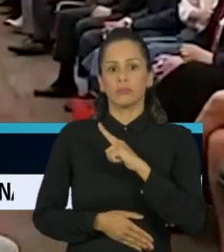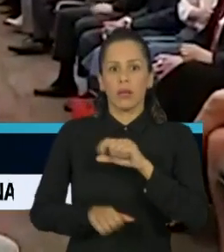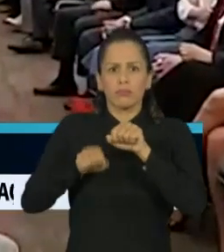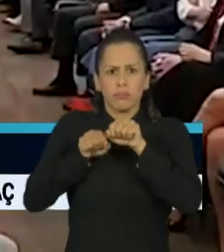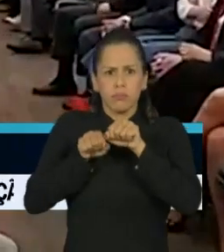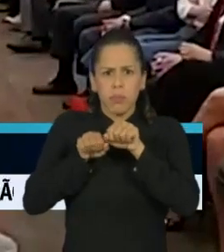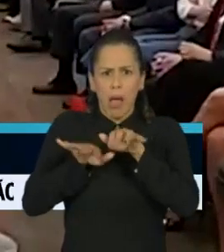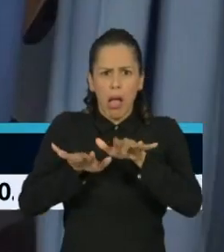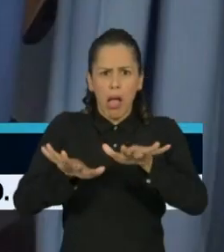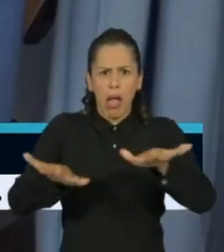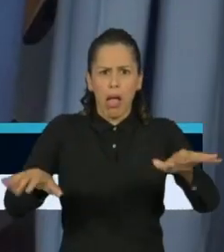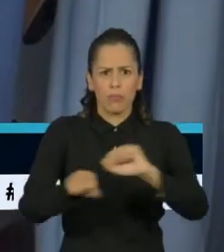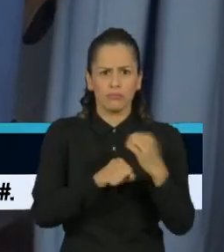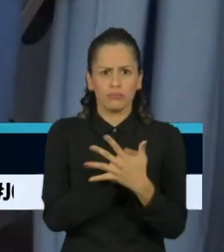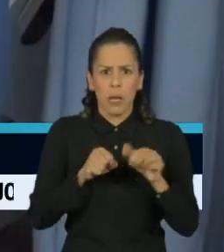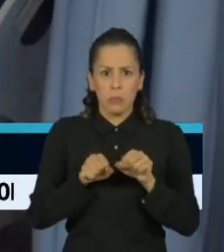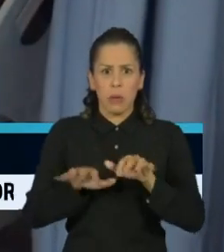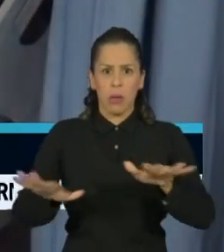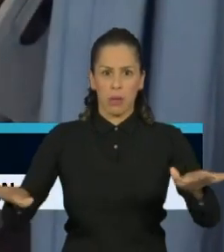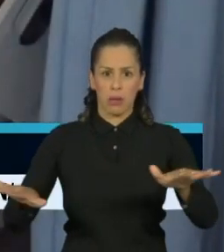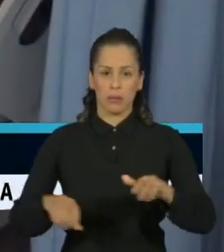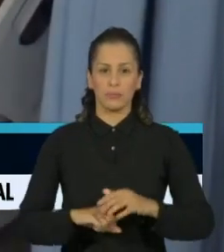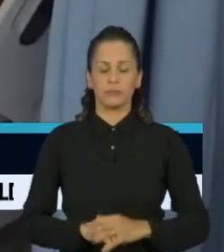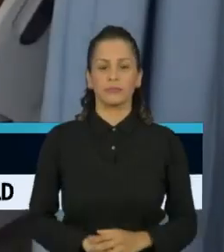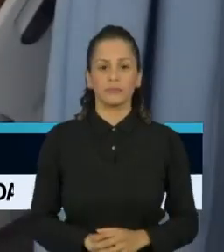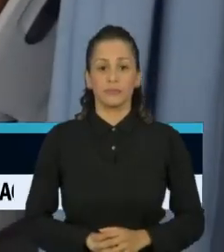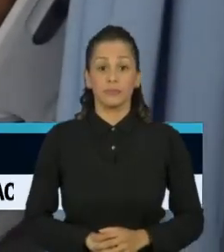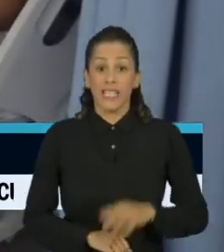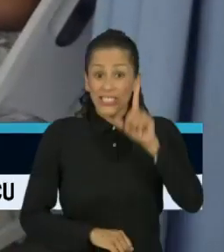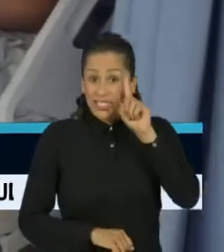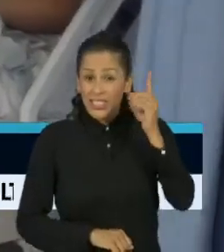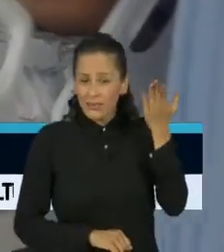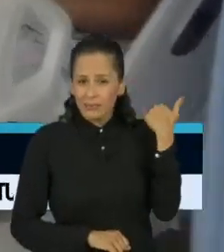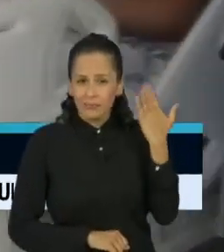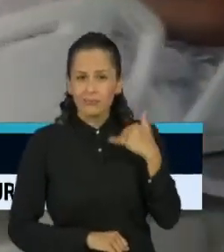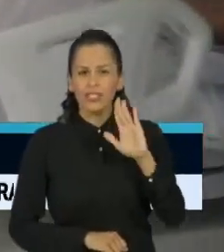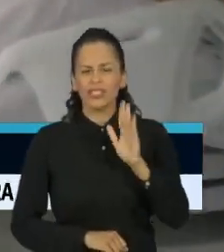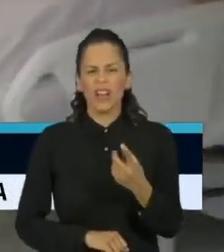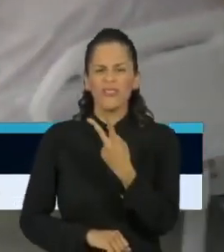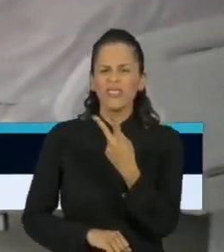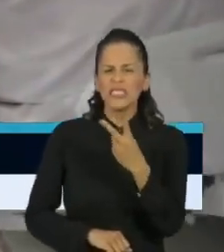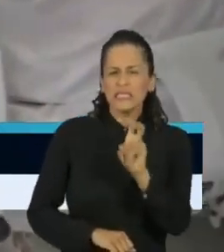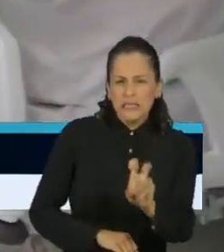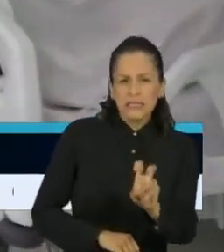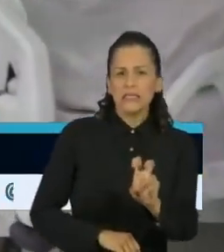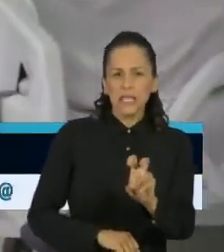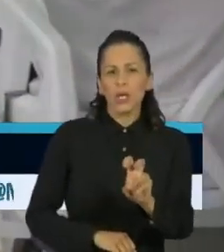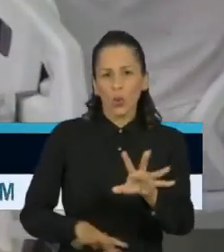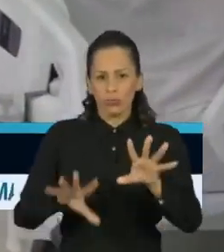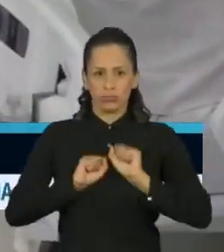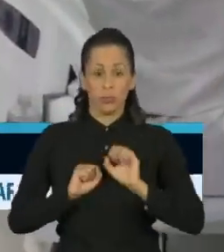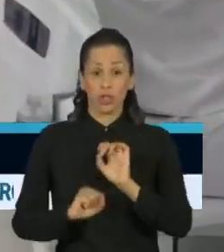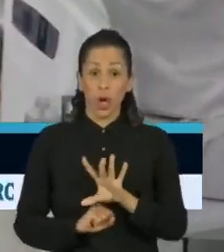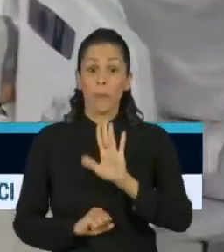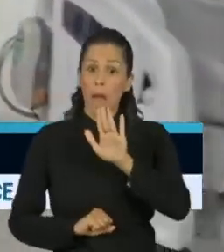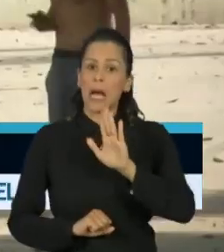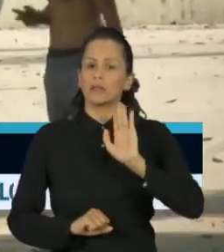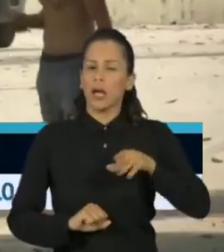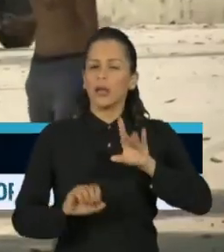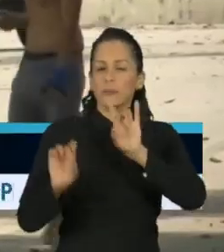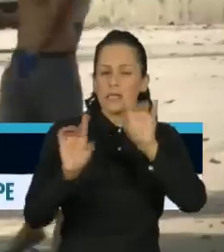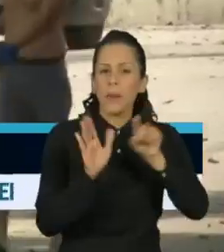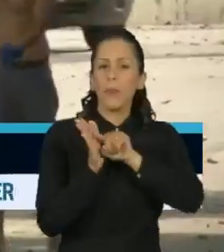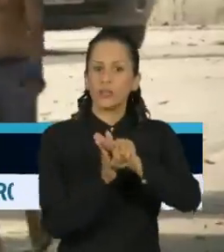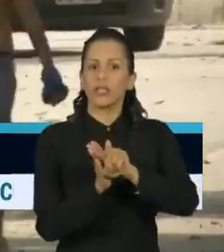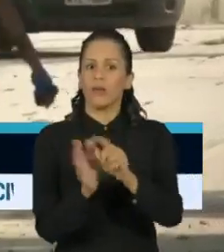desse vírus. Naquele dia, o país somava apenas 25 casos, mas especialistas alertavam para a gravidade da situação.